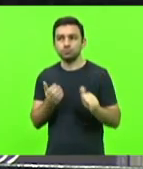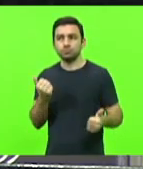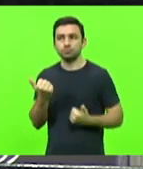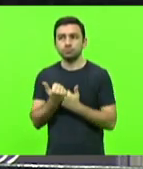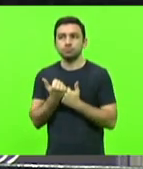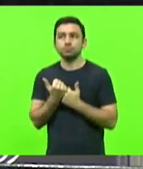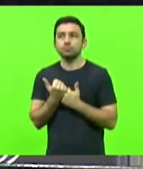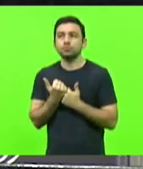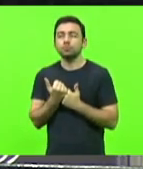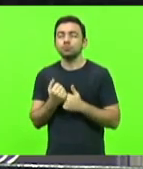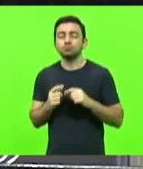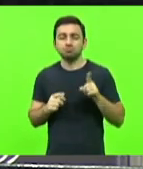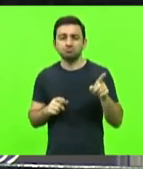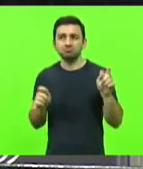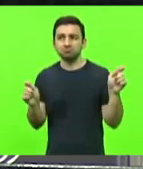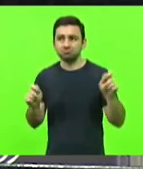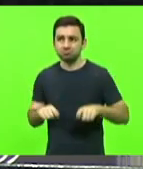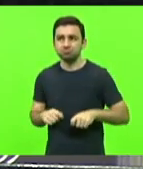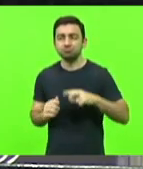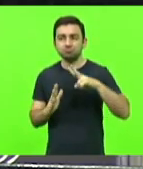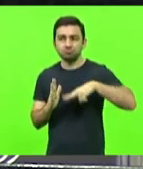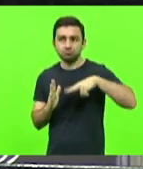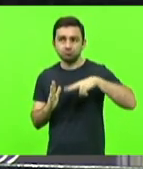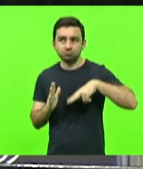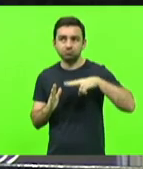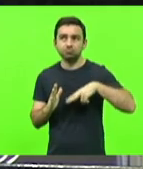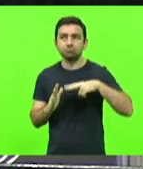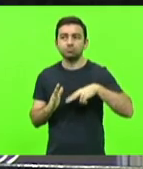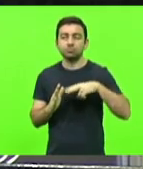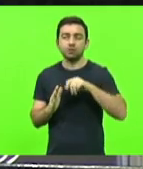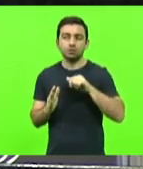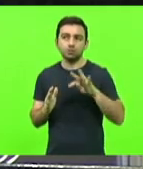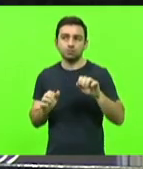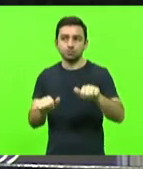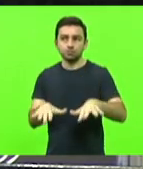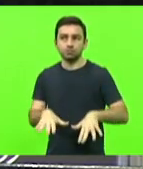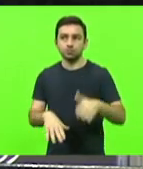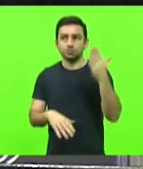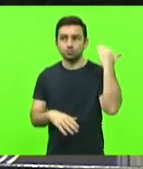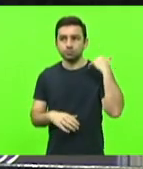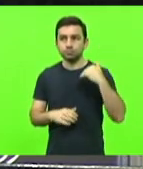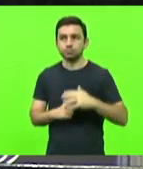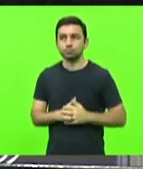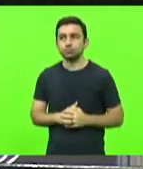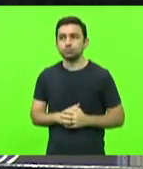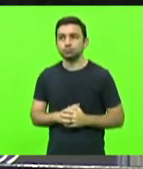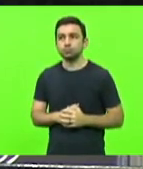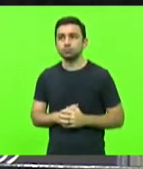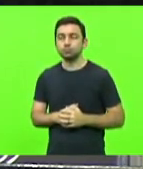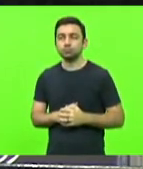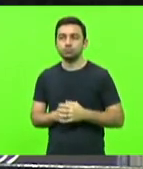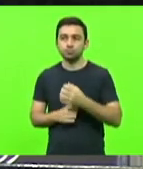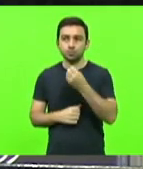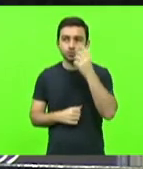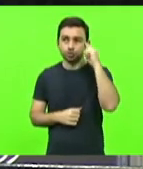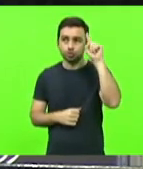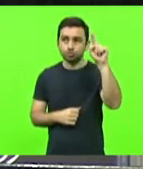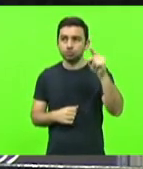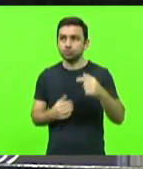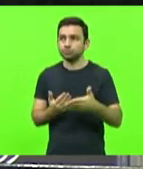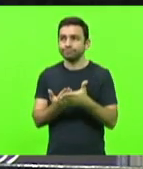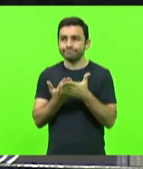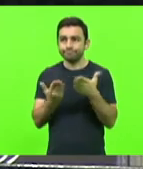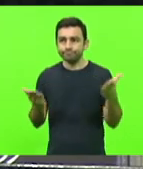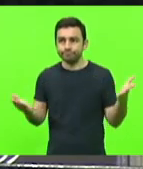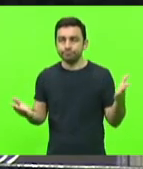que possa fazer a leitura da ata da sessão anterior. Bom dia a todos, nos acompanho.